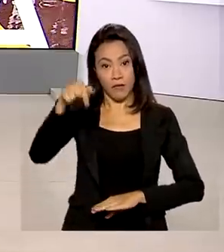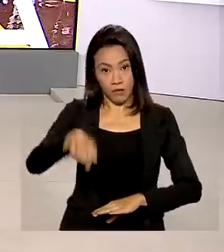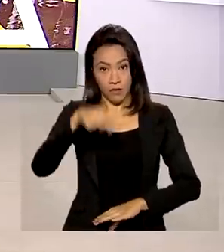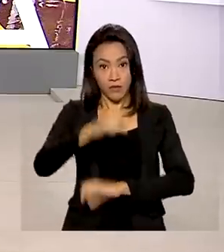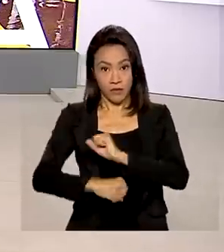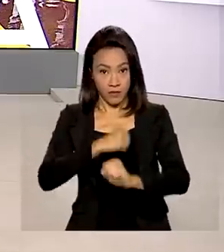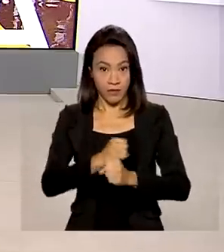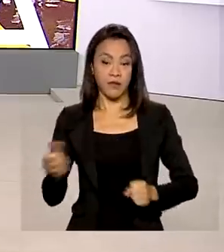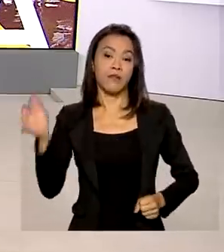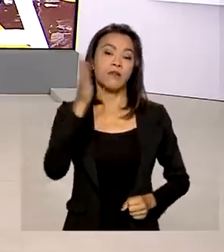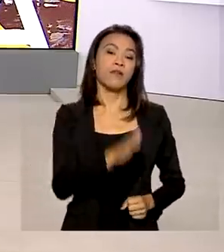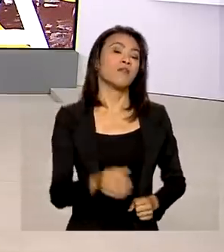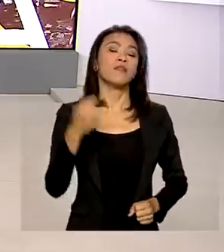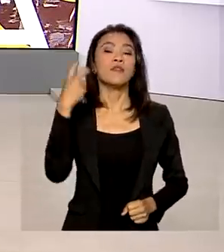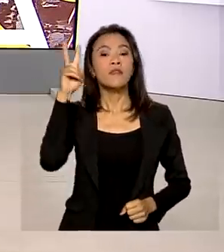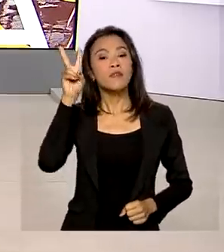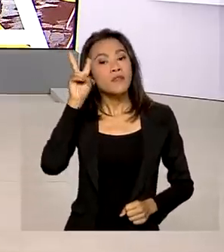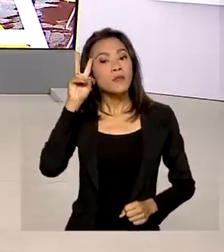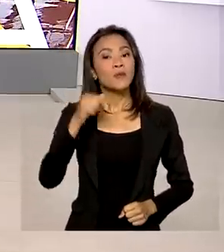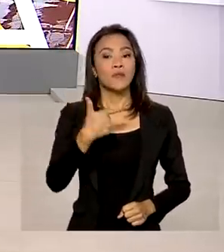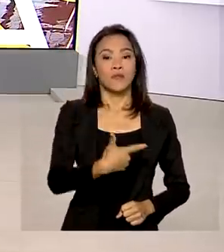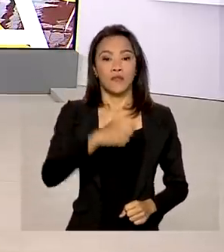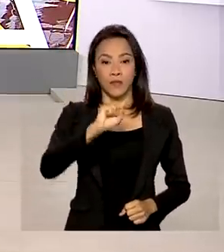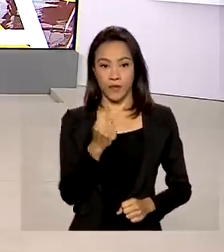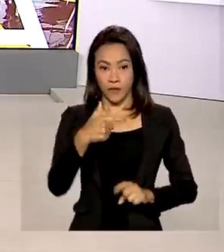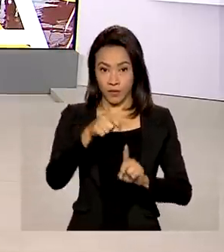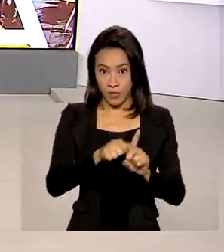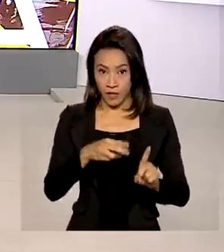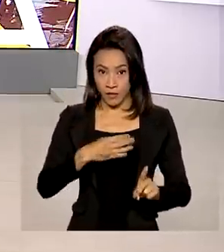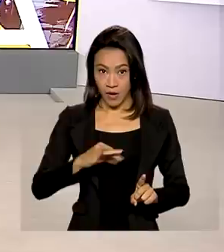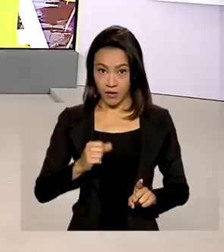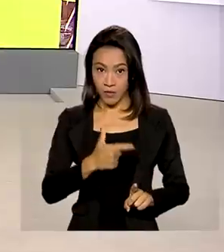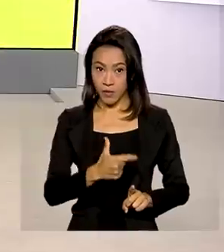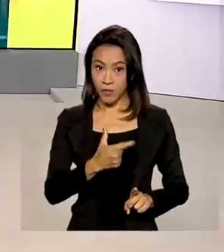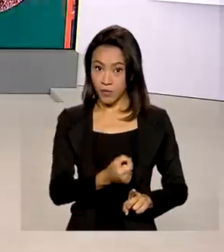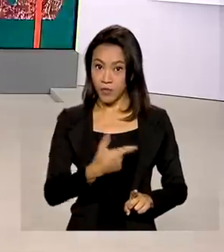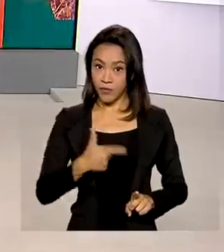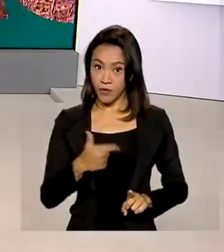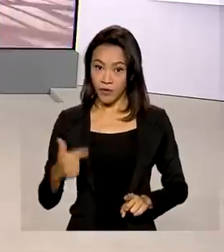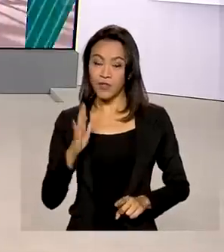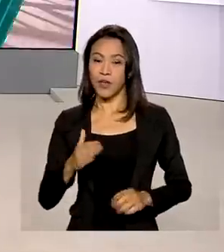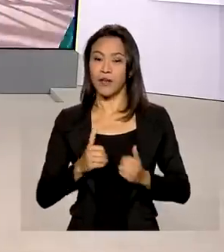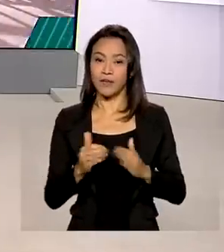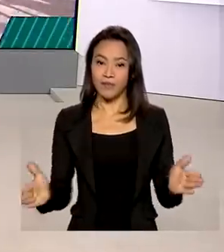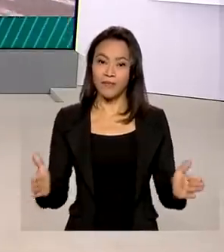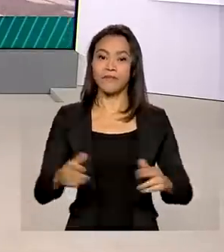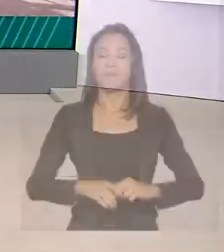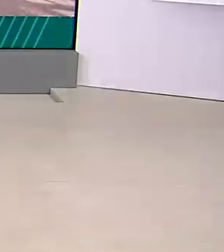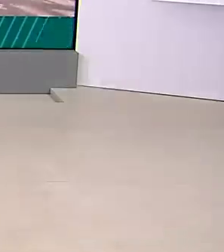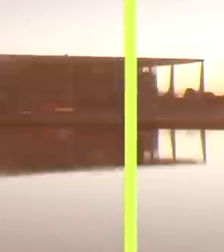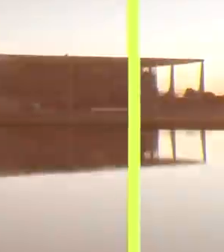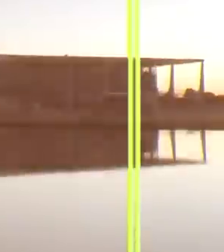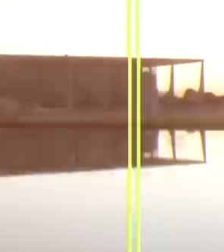Segunda-feira, 28 de março de 2022, o Brasil em dia já está no ar.